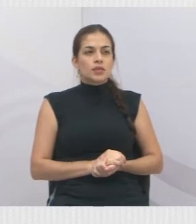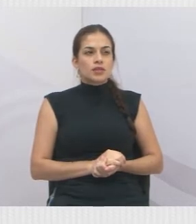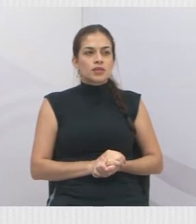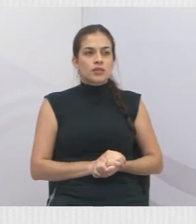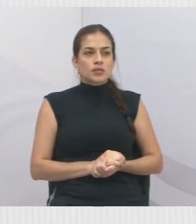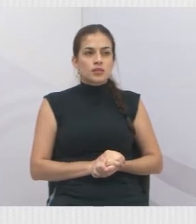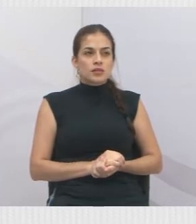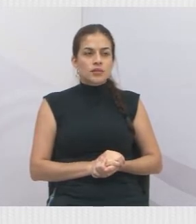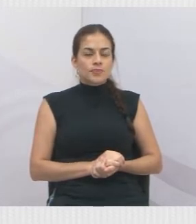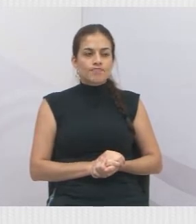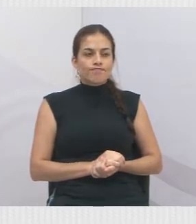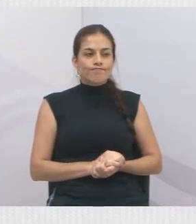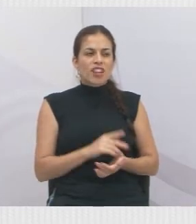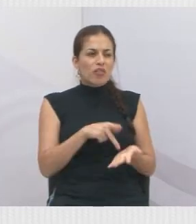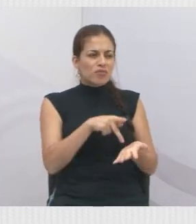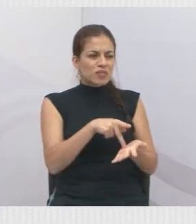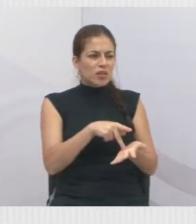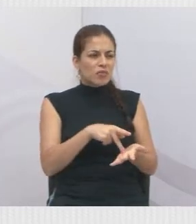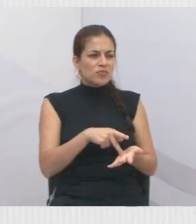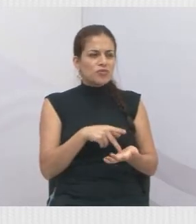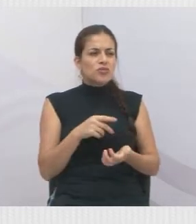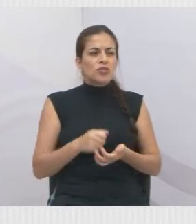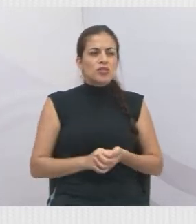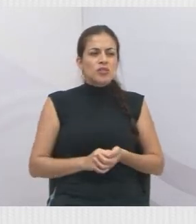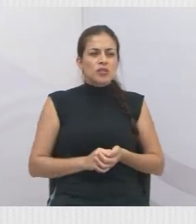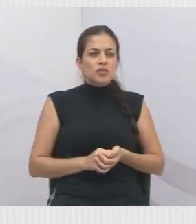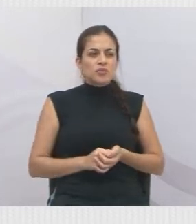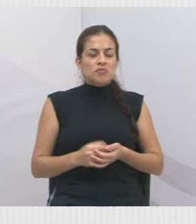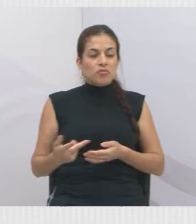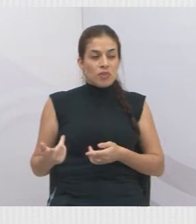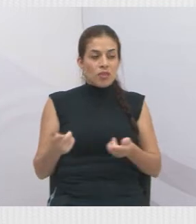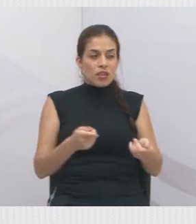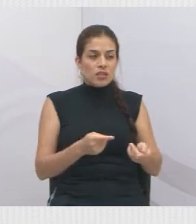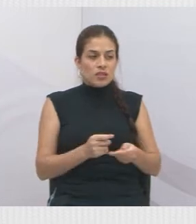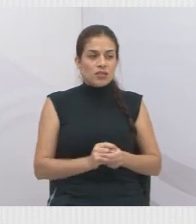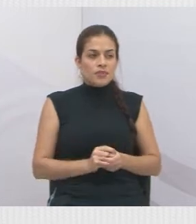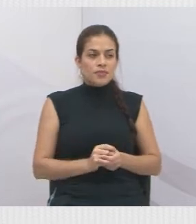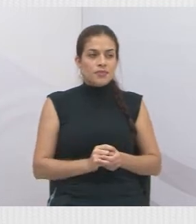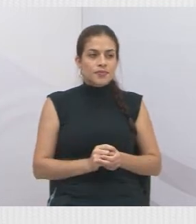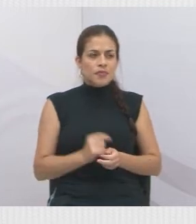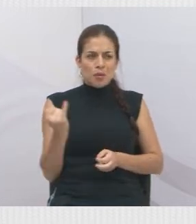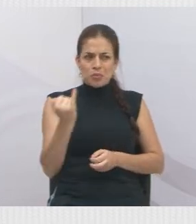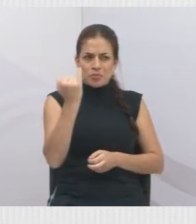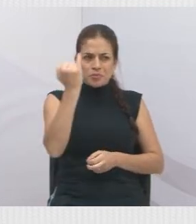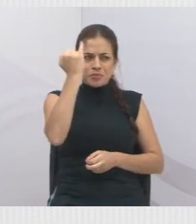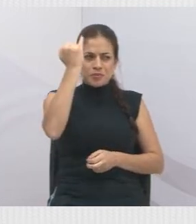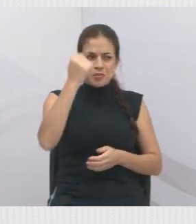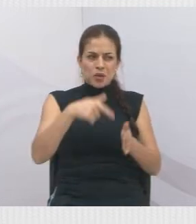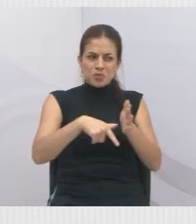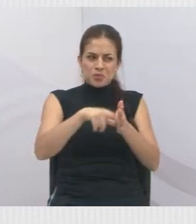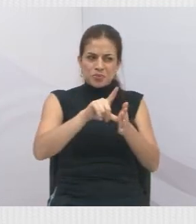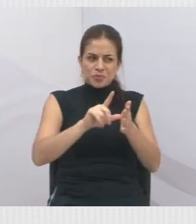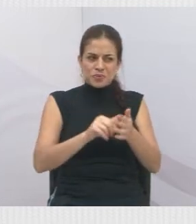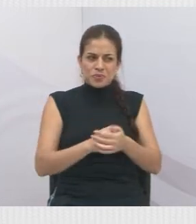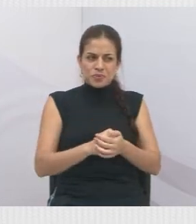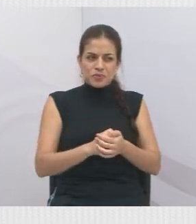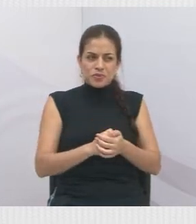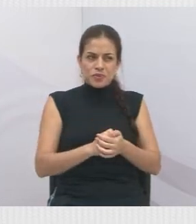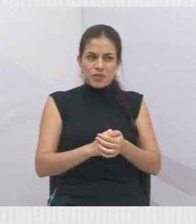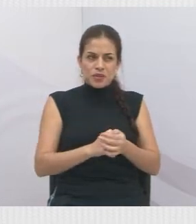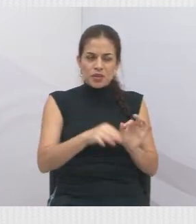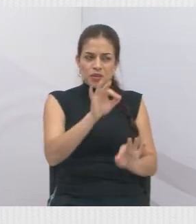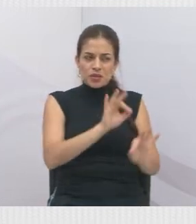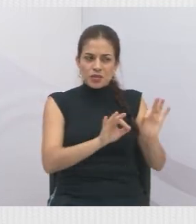verdade, vou falar hoje aqui sobre uma questão importante, que não havia antes da reforma